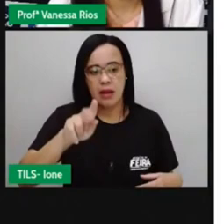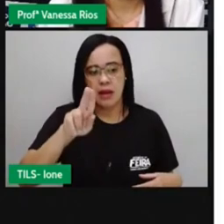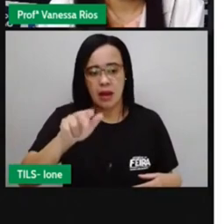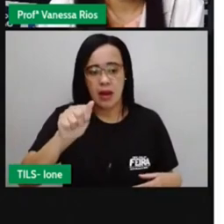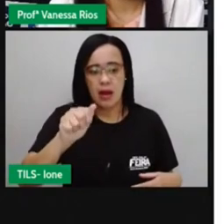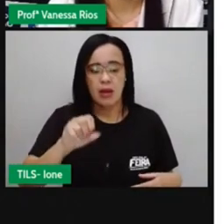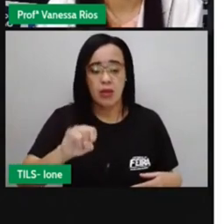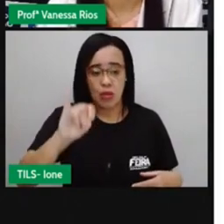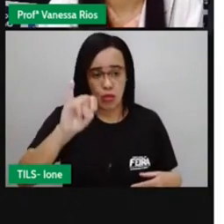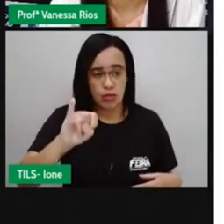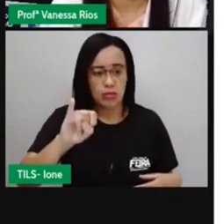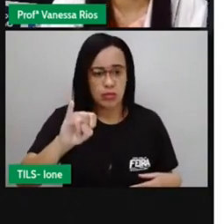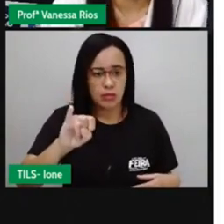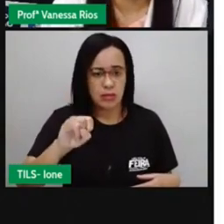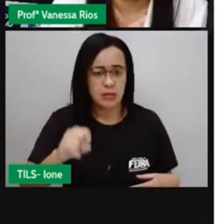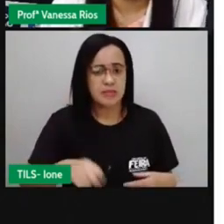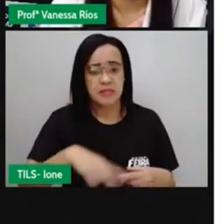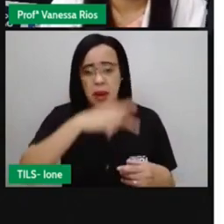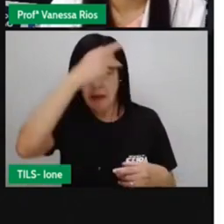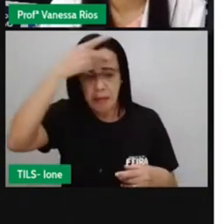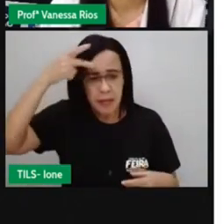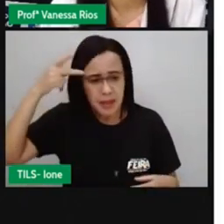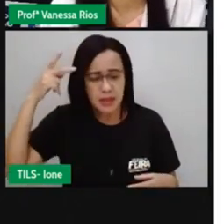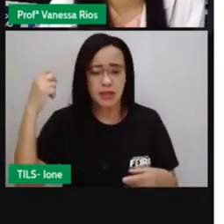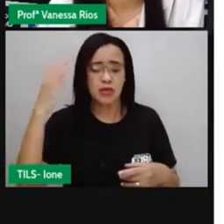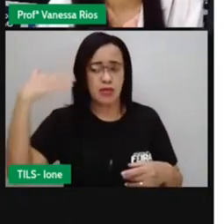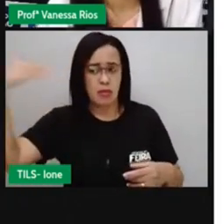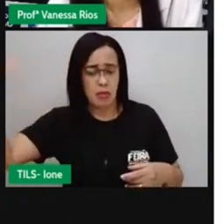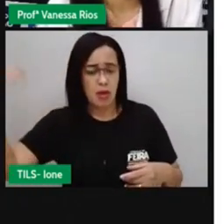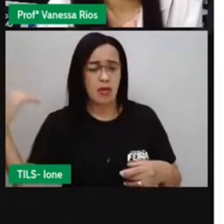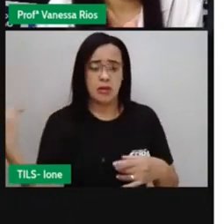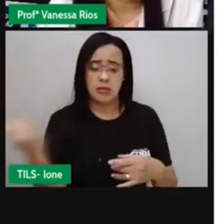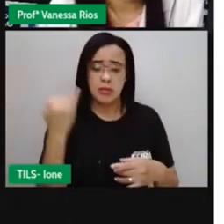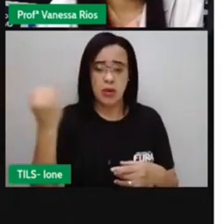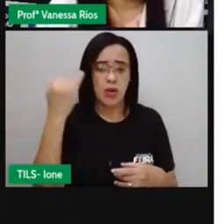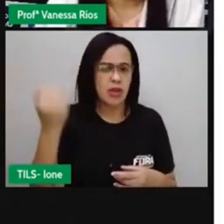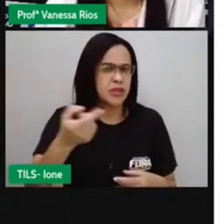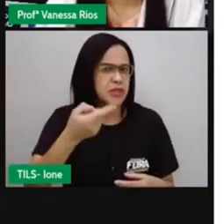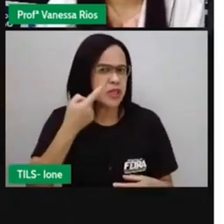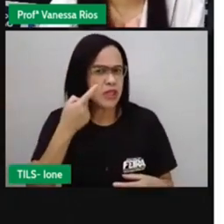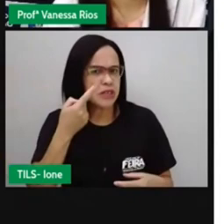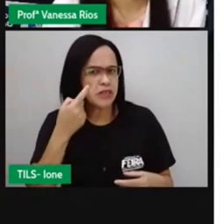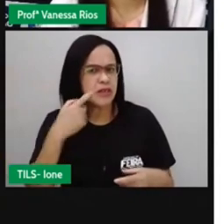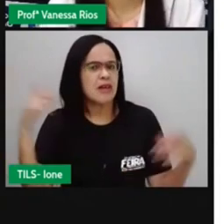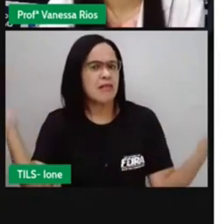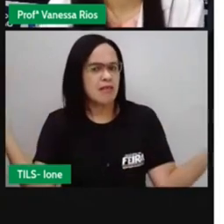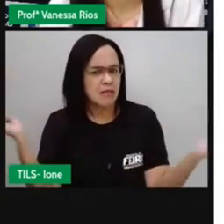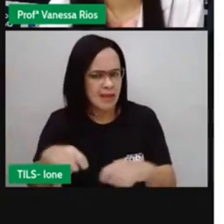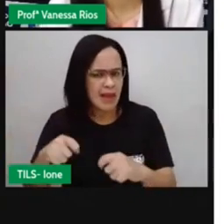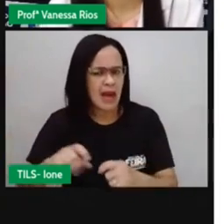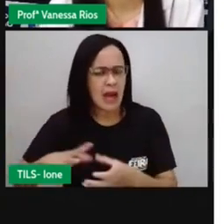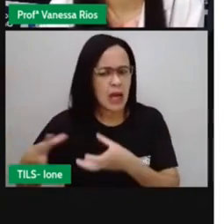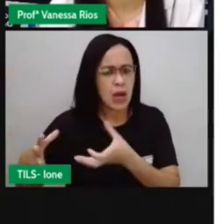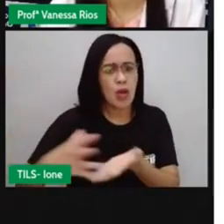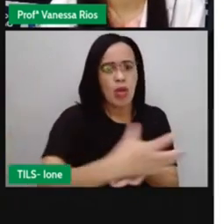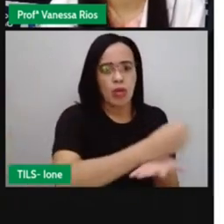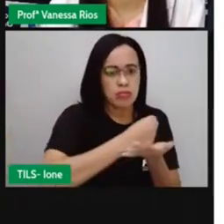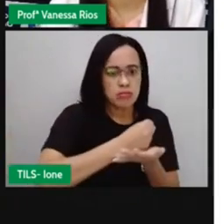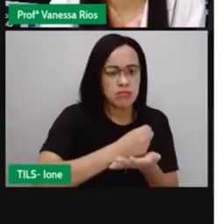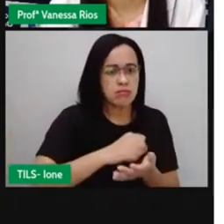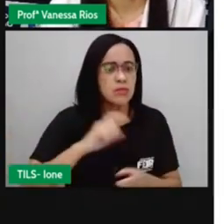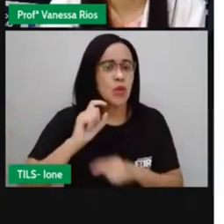possibilidade de tomar o governo do Brasil e fazer aí um governo bom. Então, eles adquiriram aí muita